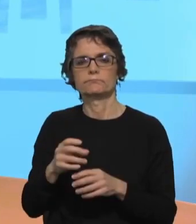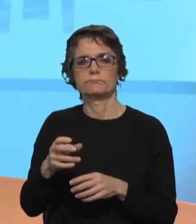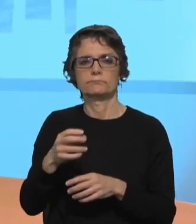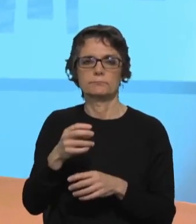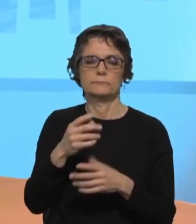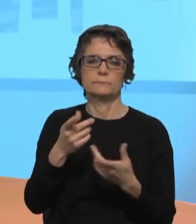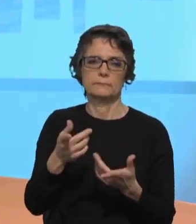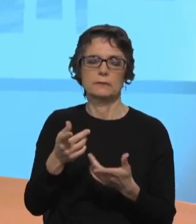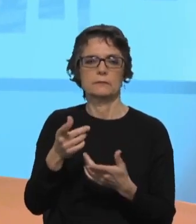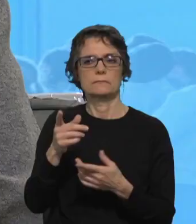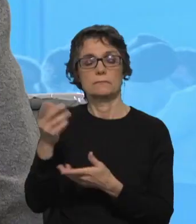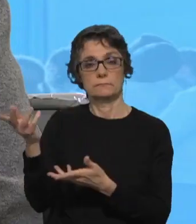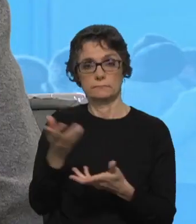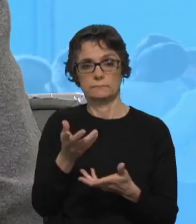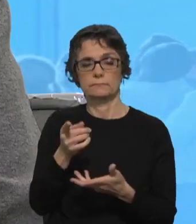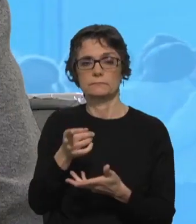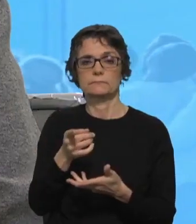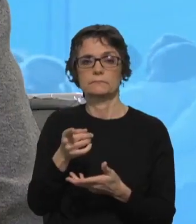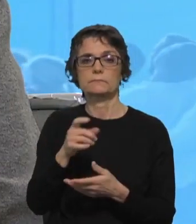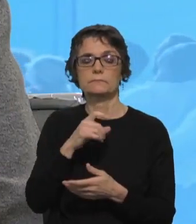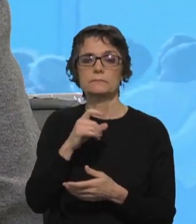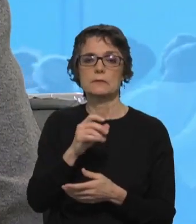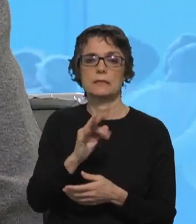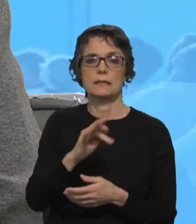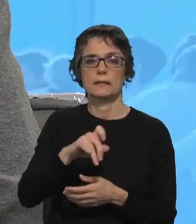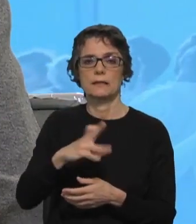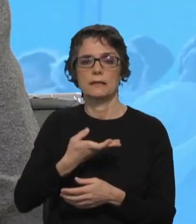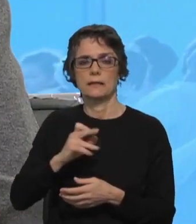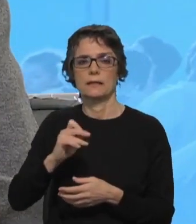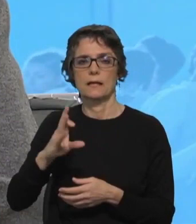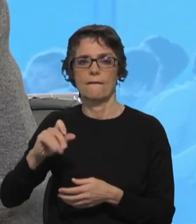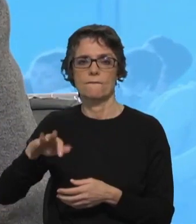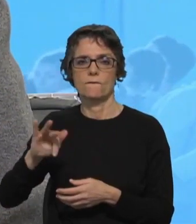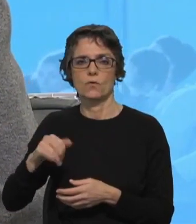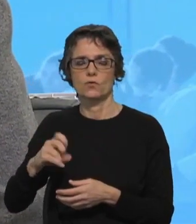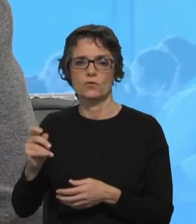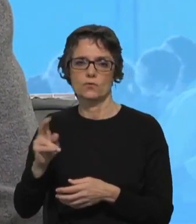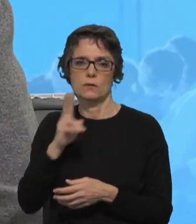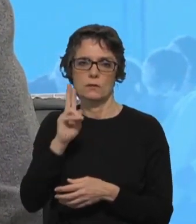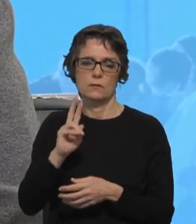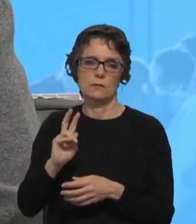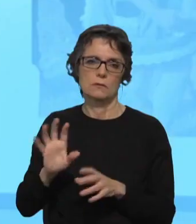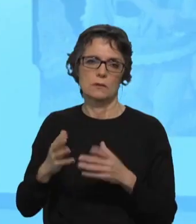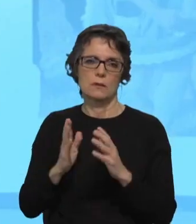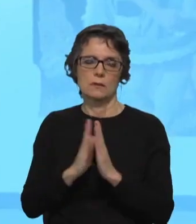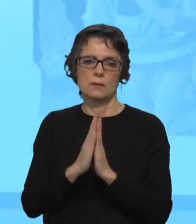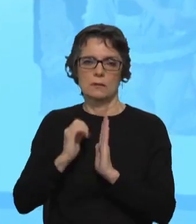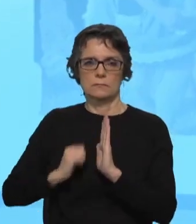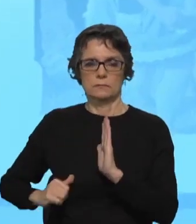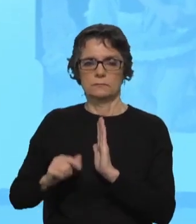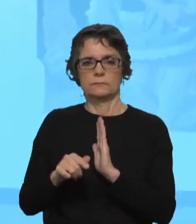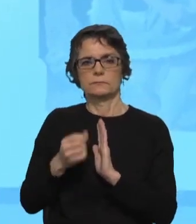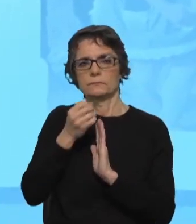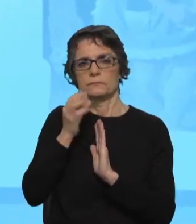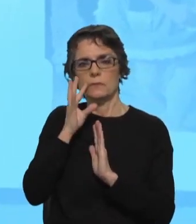Conversamos agora com o Hélder Afonso, diretor da Pastoral Nacional dos Ciganos. Olá Hélder Afonso, muito boa tarde, obrigada por estar connosco.